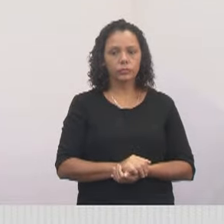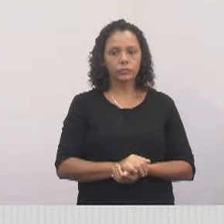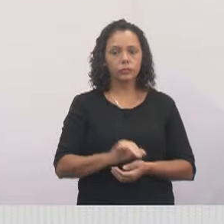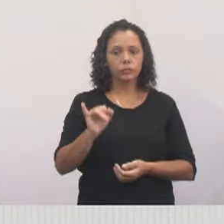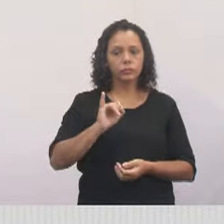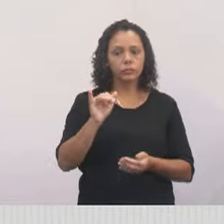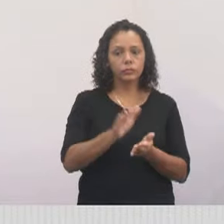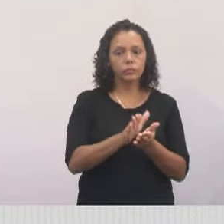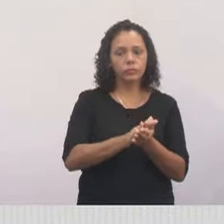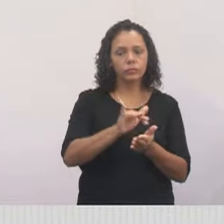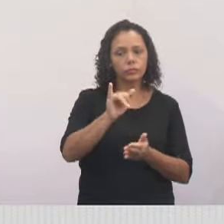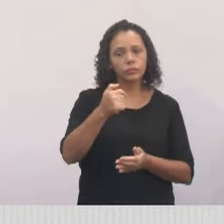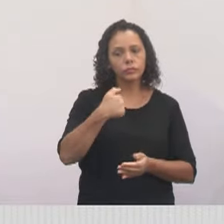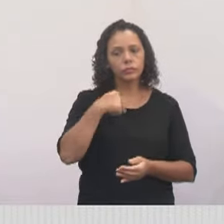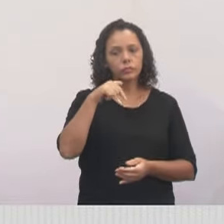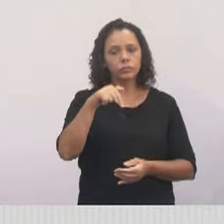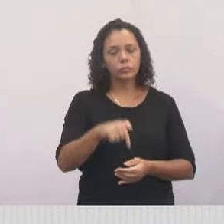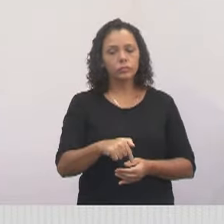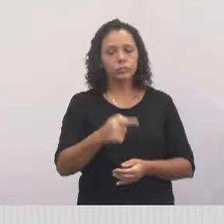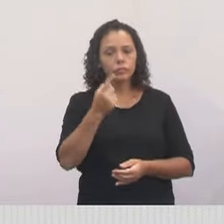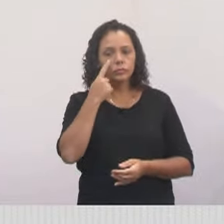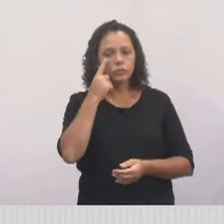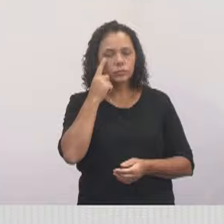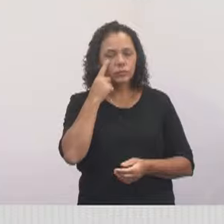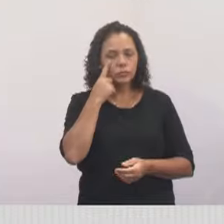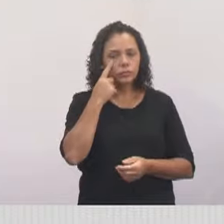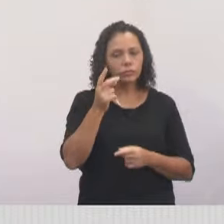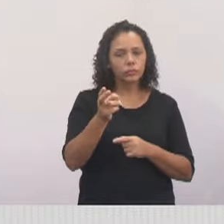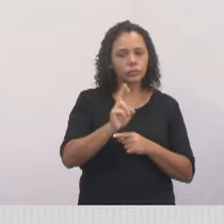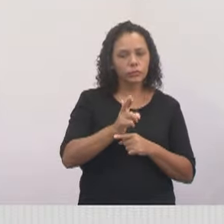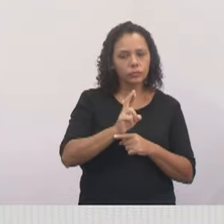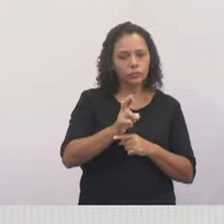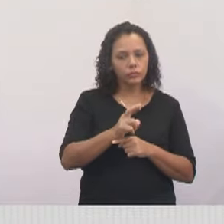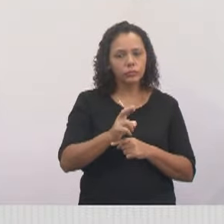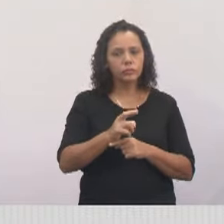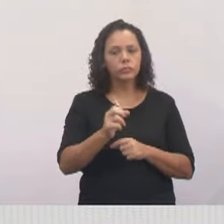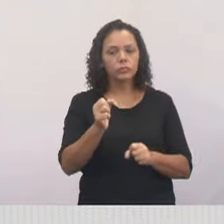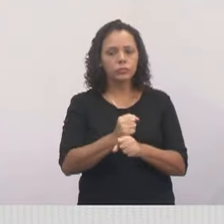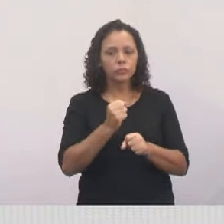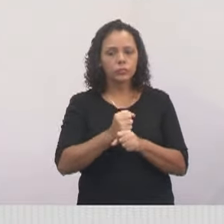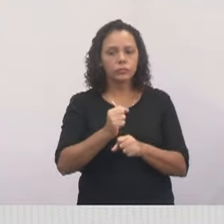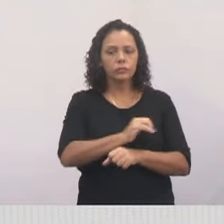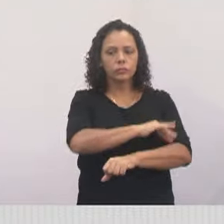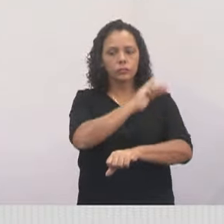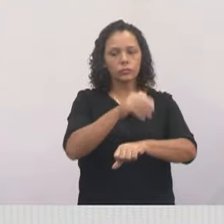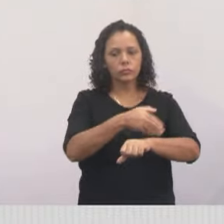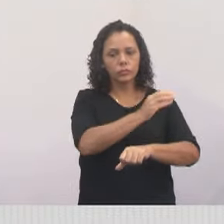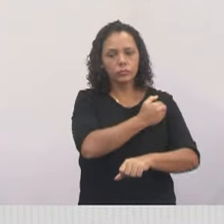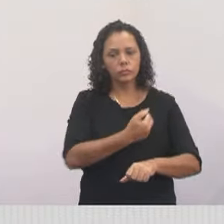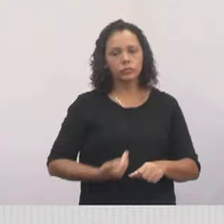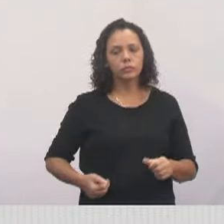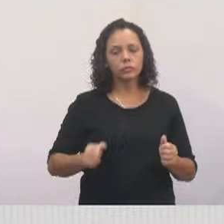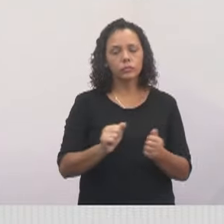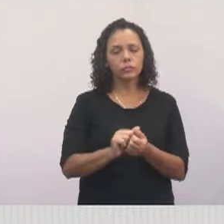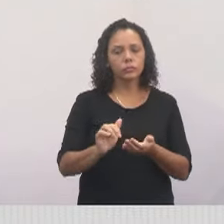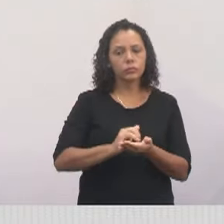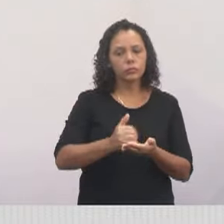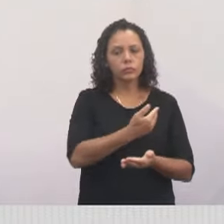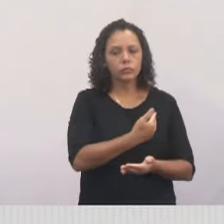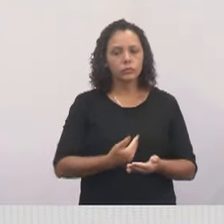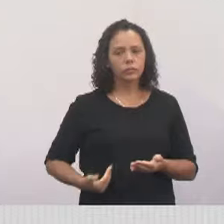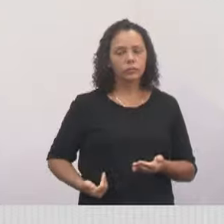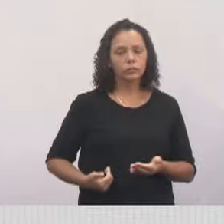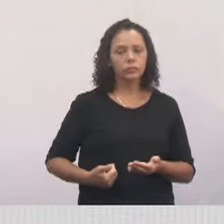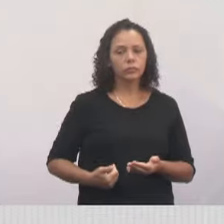Olá, Jacareí. Estou aqui vindo fiscalizar a obra do Morro do Cristo. Juntamente com o nosso secretário de governo e planejamento, Celso Florencio.